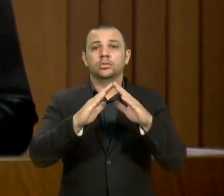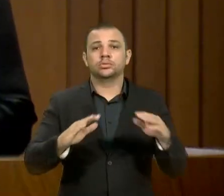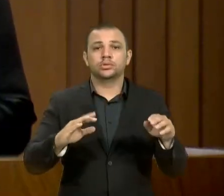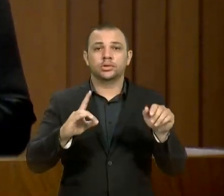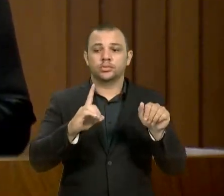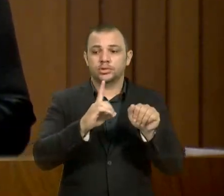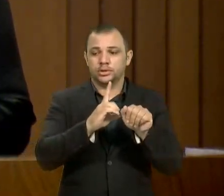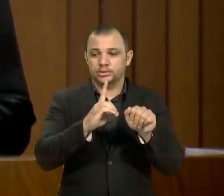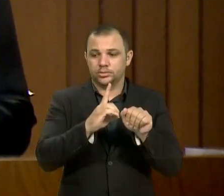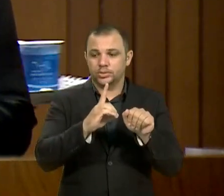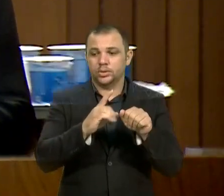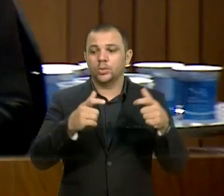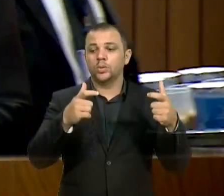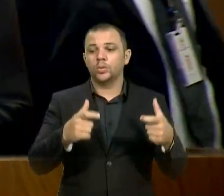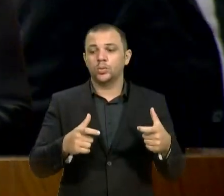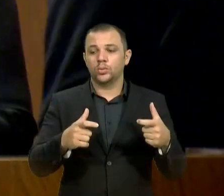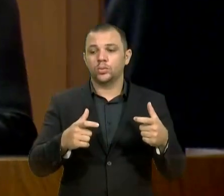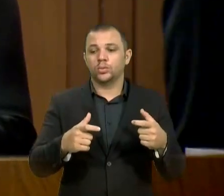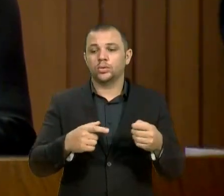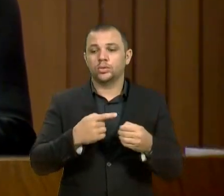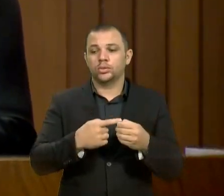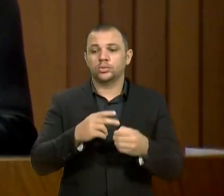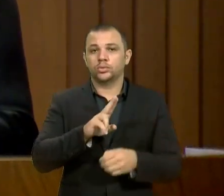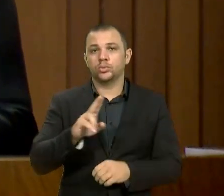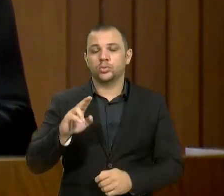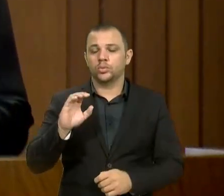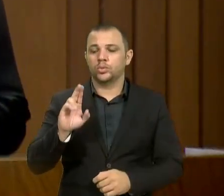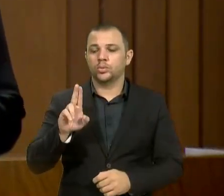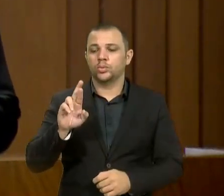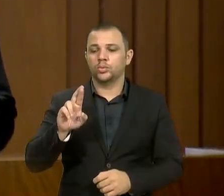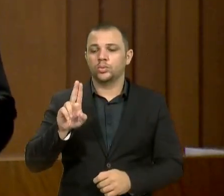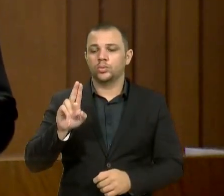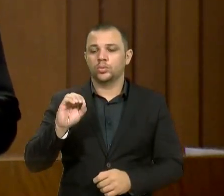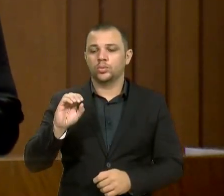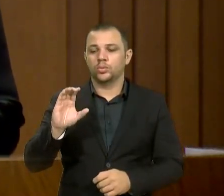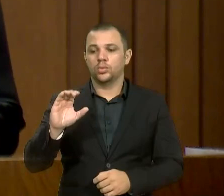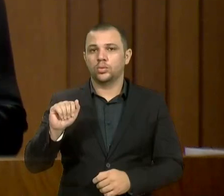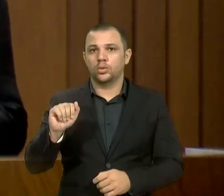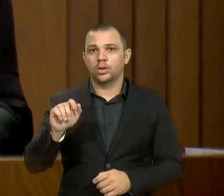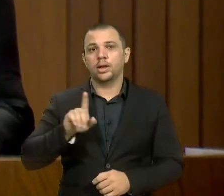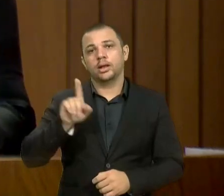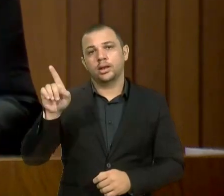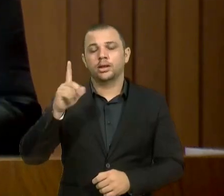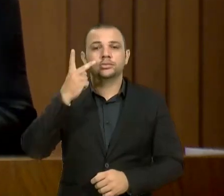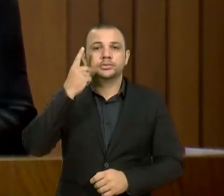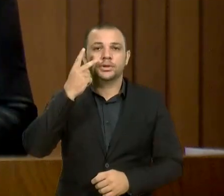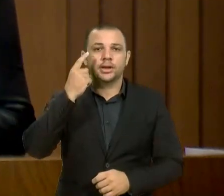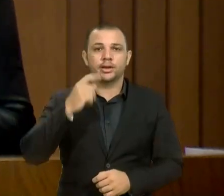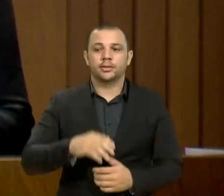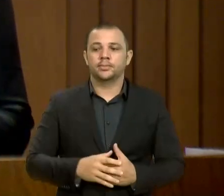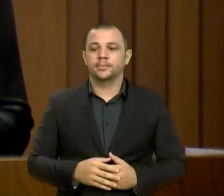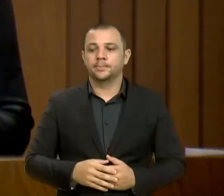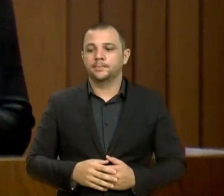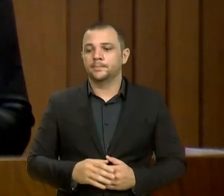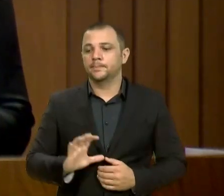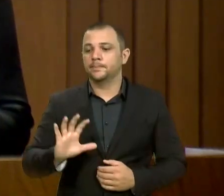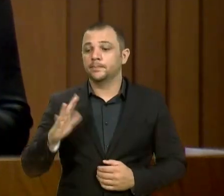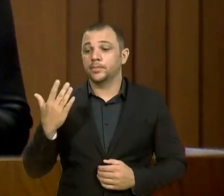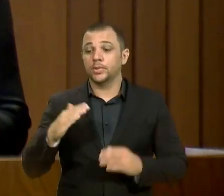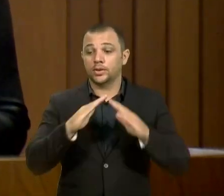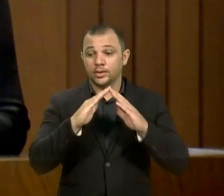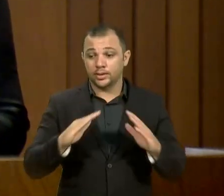na cidade de Uruoca, Ceará, que foi vandalizado